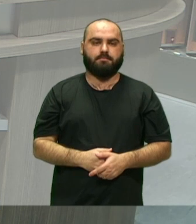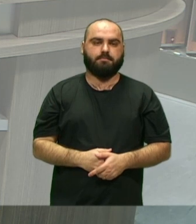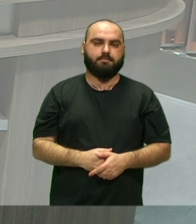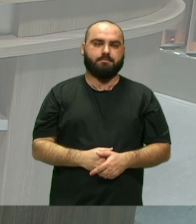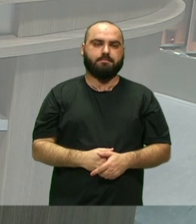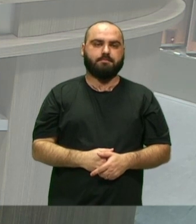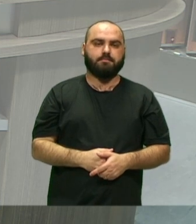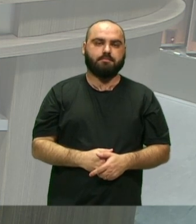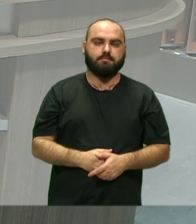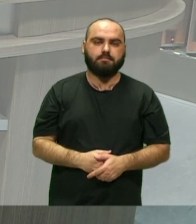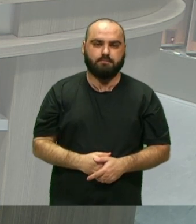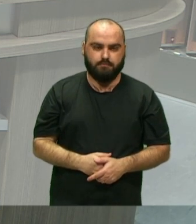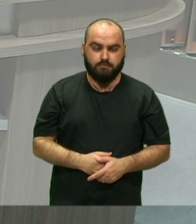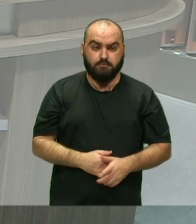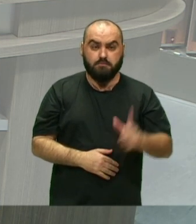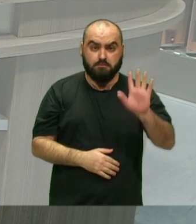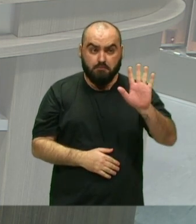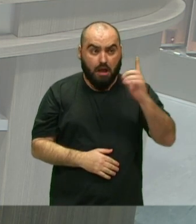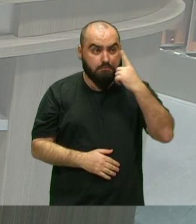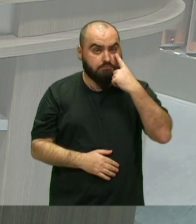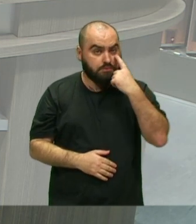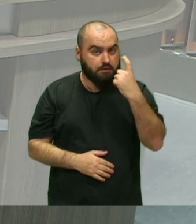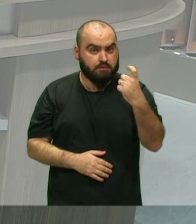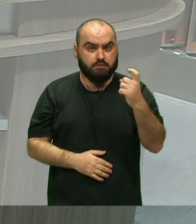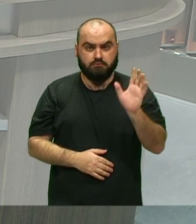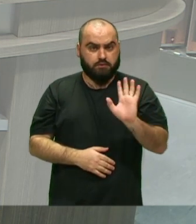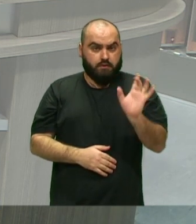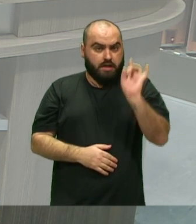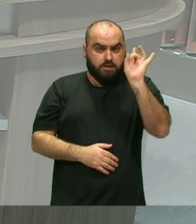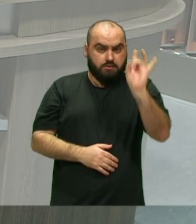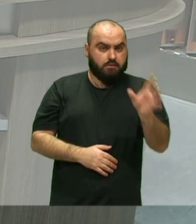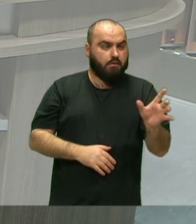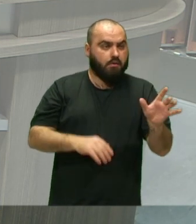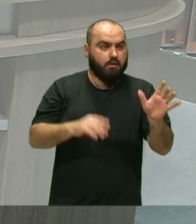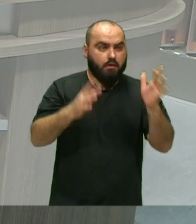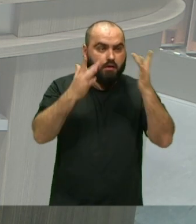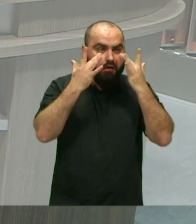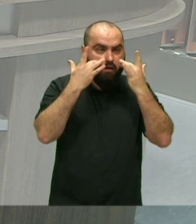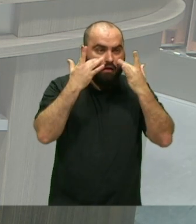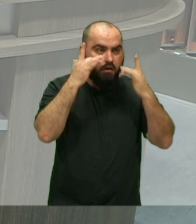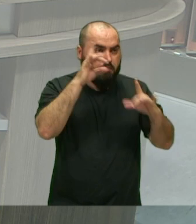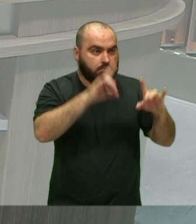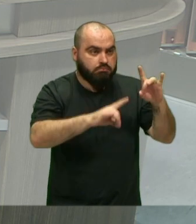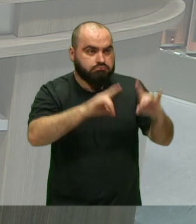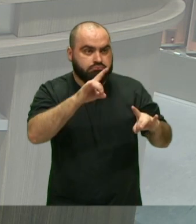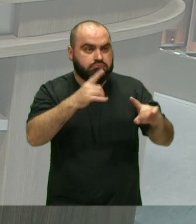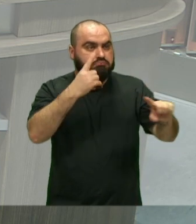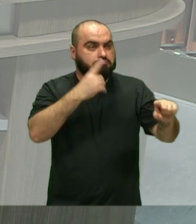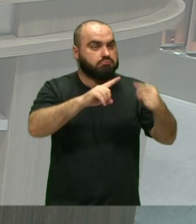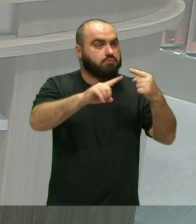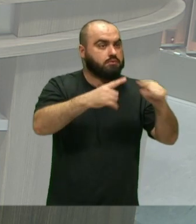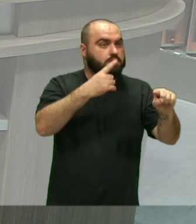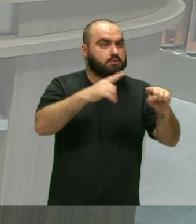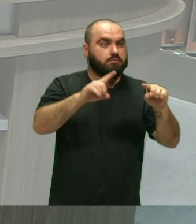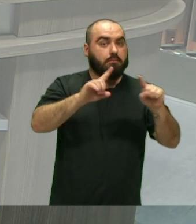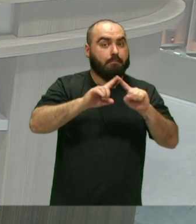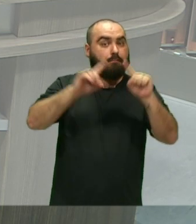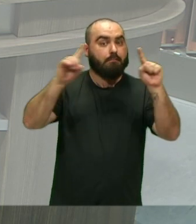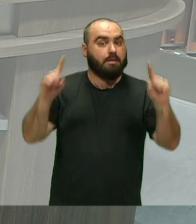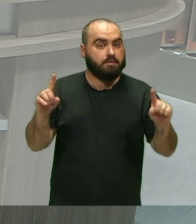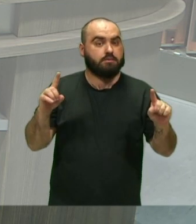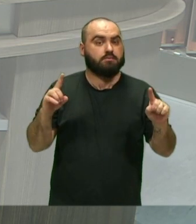interessante Porque ele não é Apenas essa expressão Artística Musical Ele é sobretudo Mestra